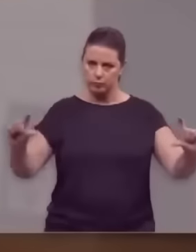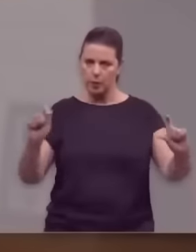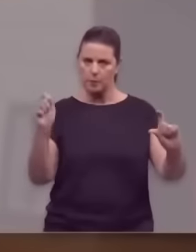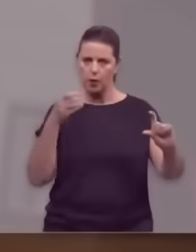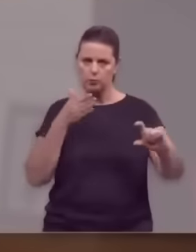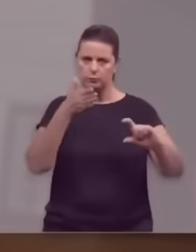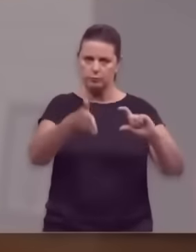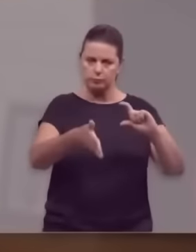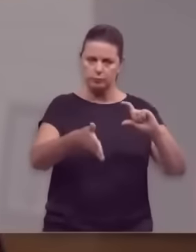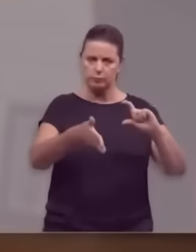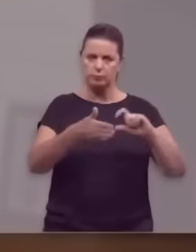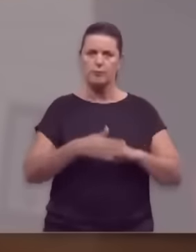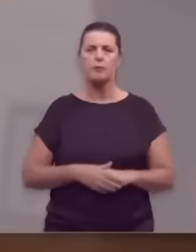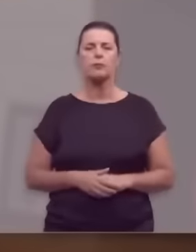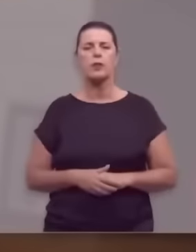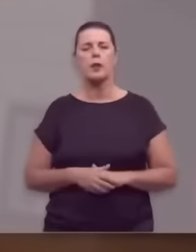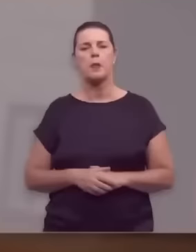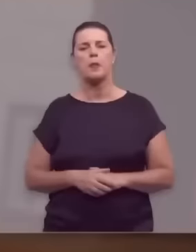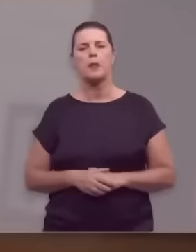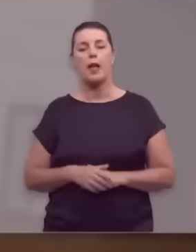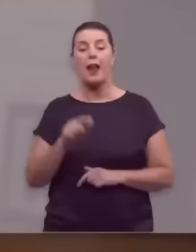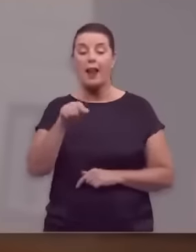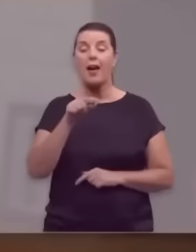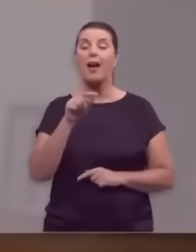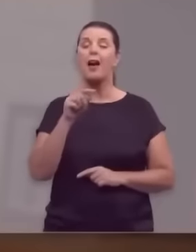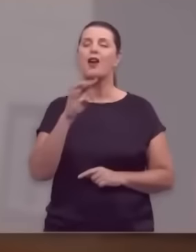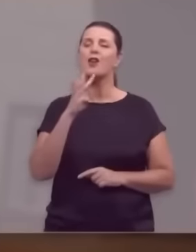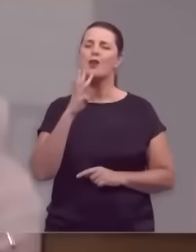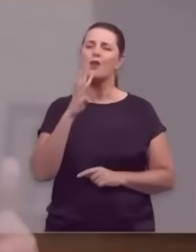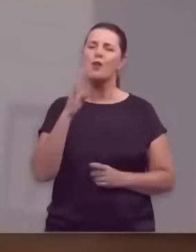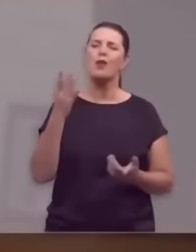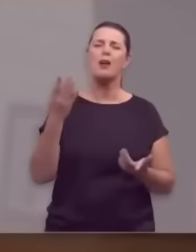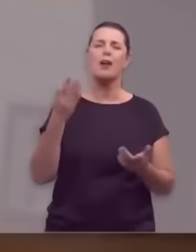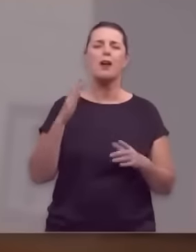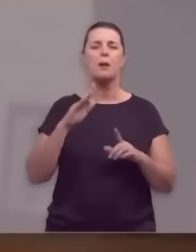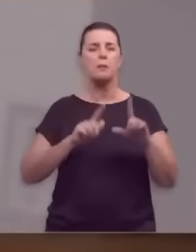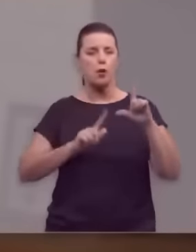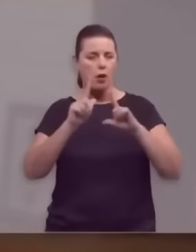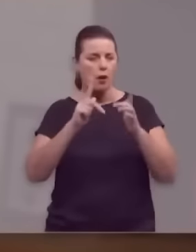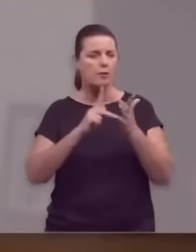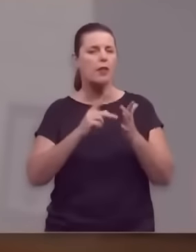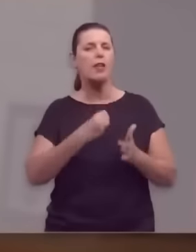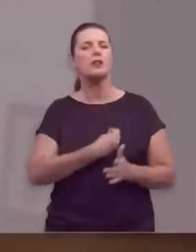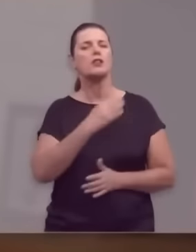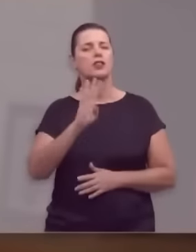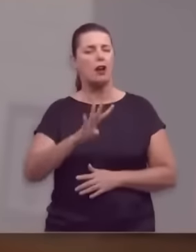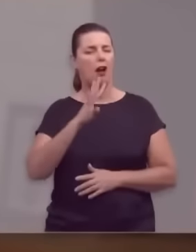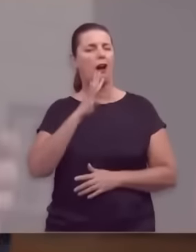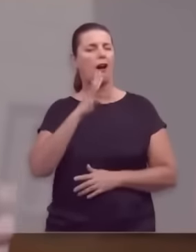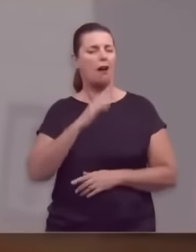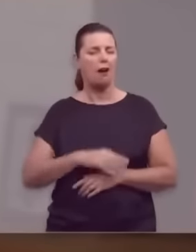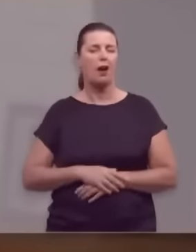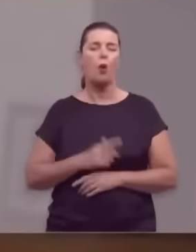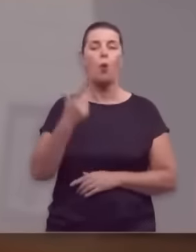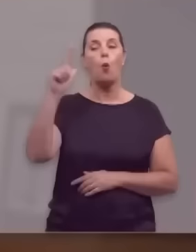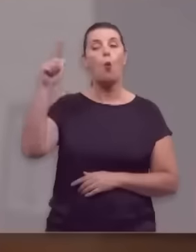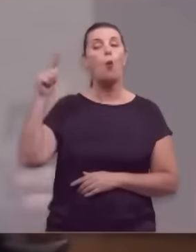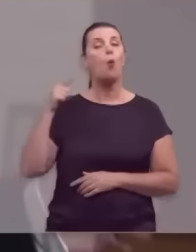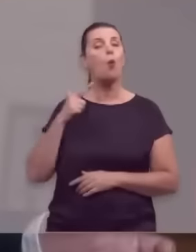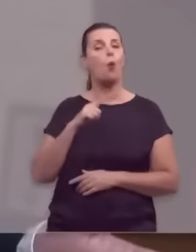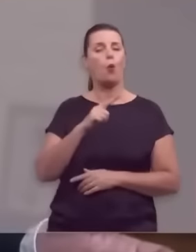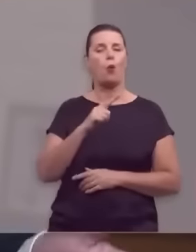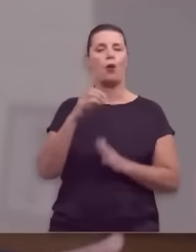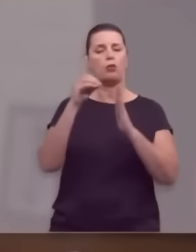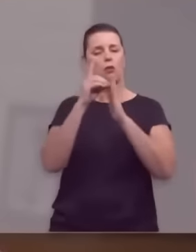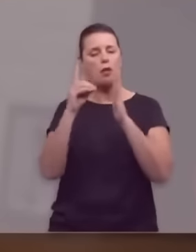pode acessar essa nossa plataforma e lá você vai encontrar, além do Verdade e Vida que você já conhece, outros programas